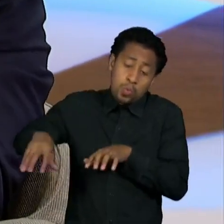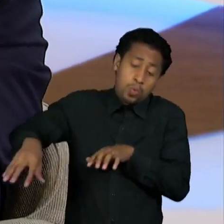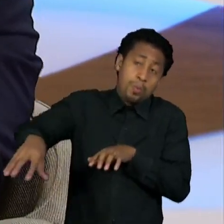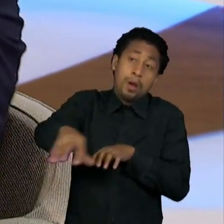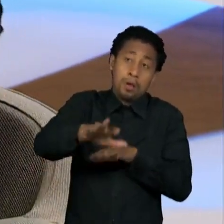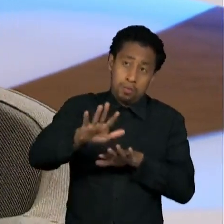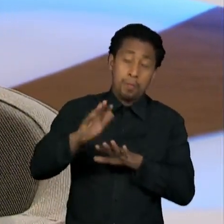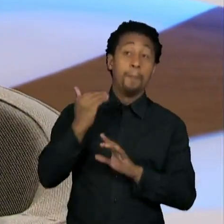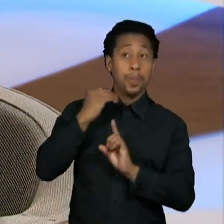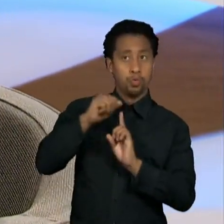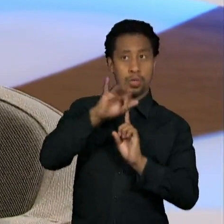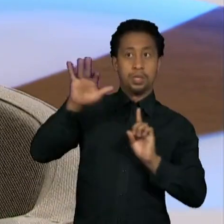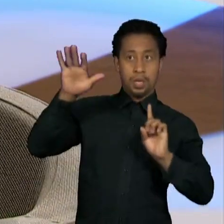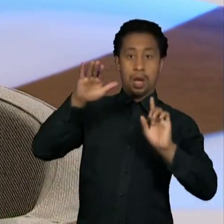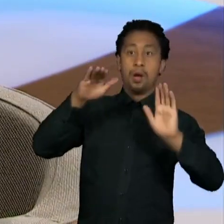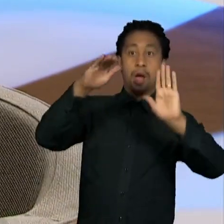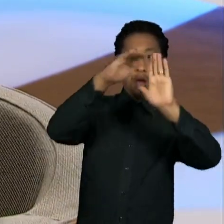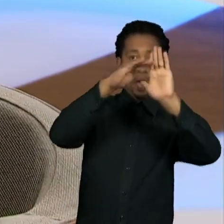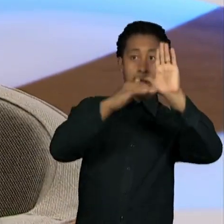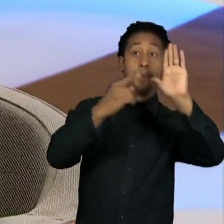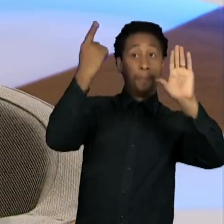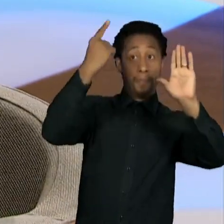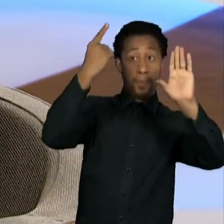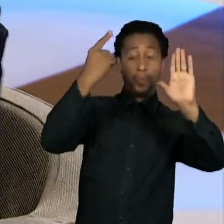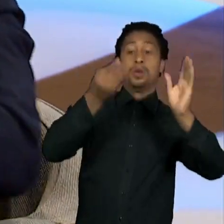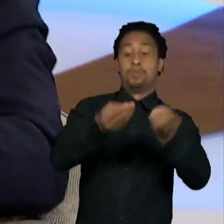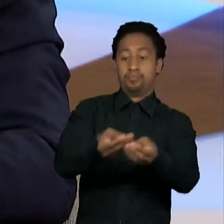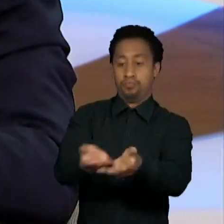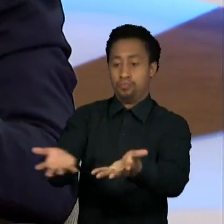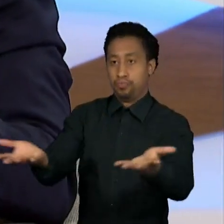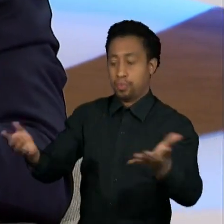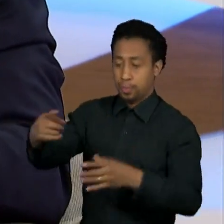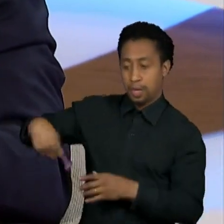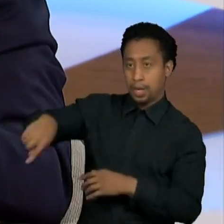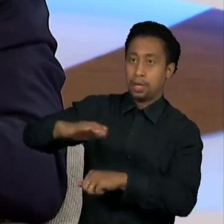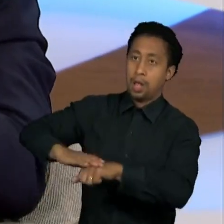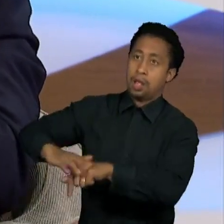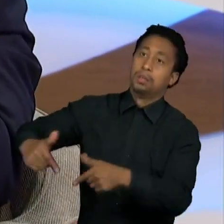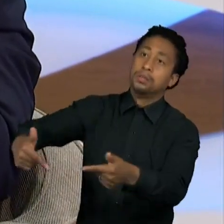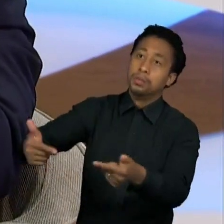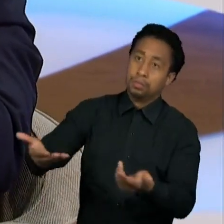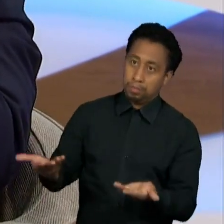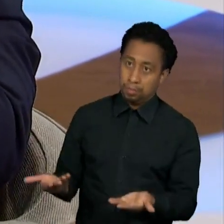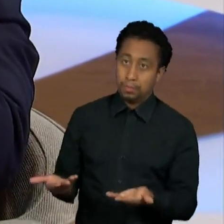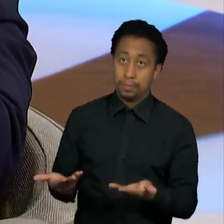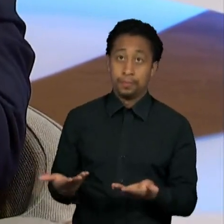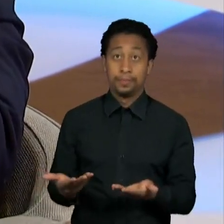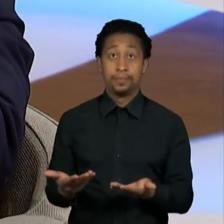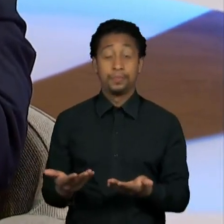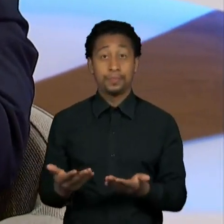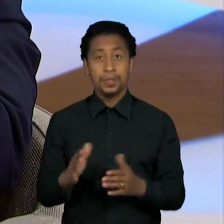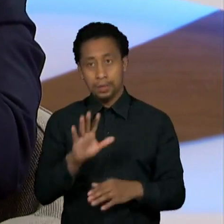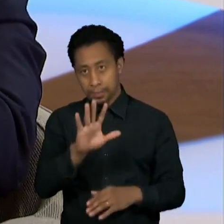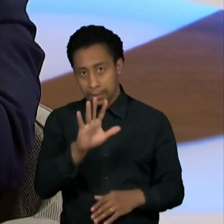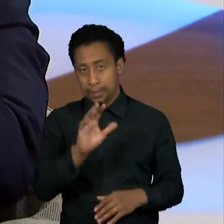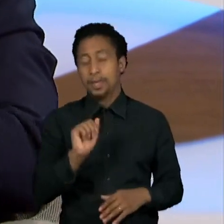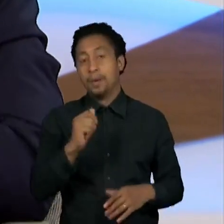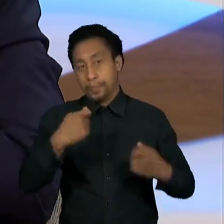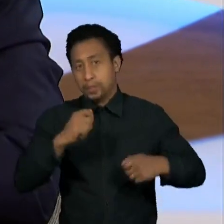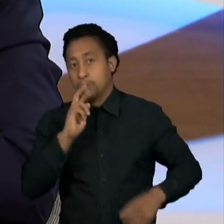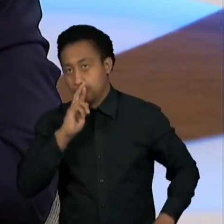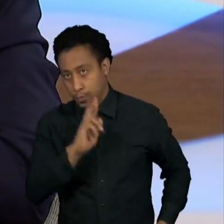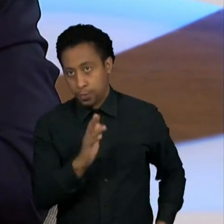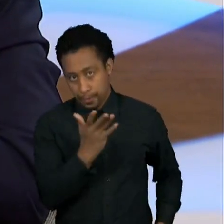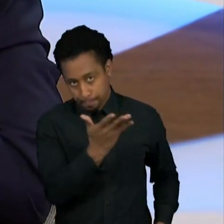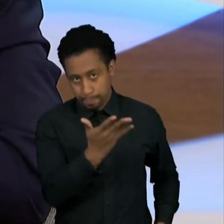mais enquadrada, aí na parte monetária o trabalho é mais fácil de ser feito. Foi, o senhor... Deixa eu terminar a pergunta do Desenrola, que eu não